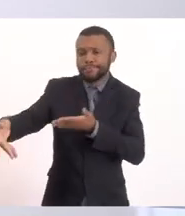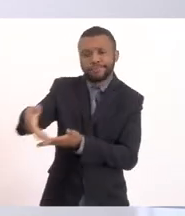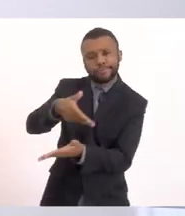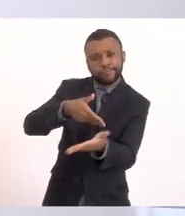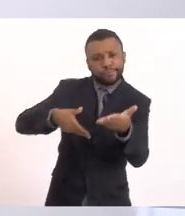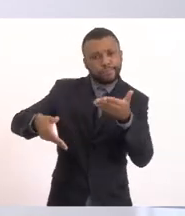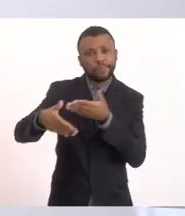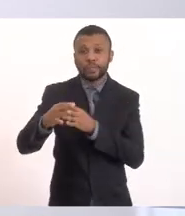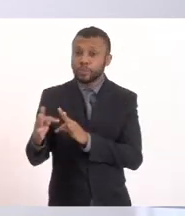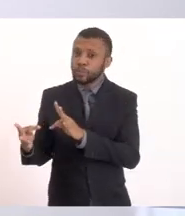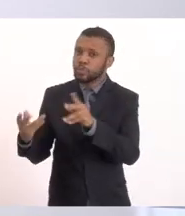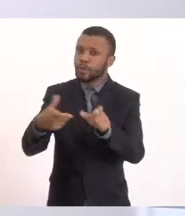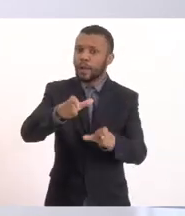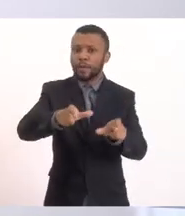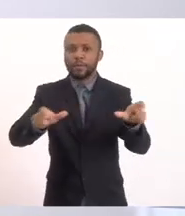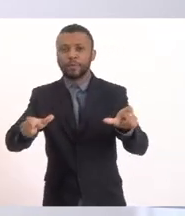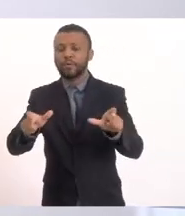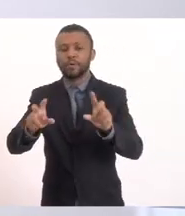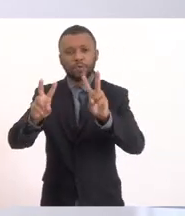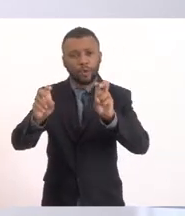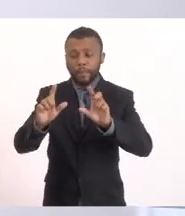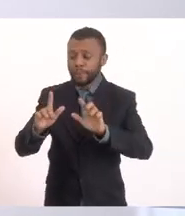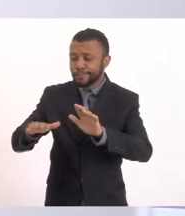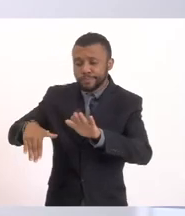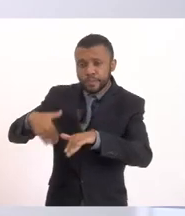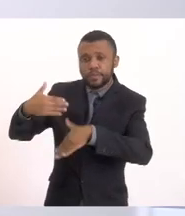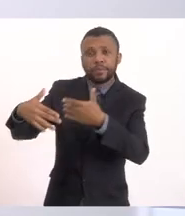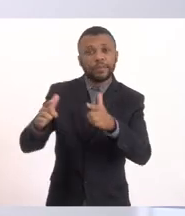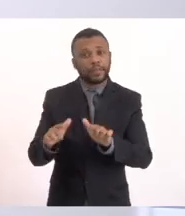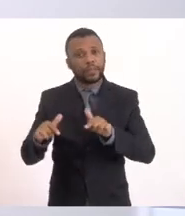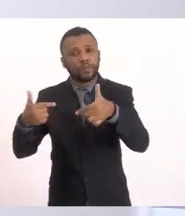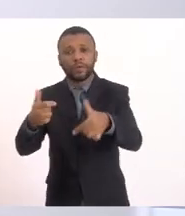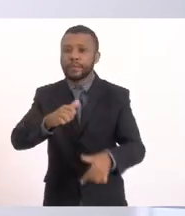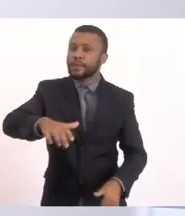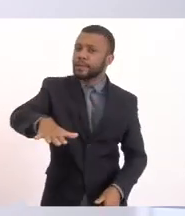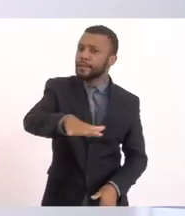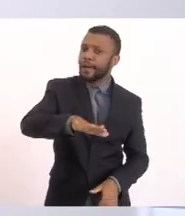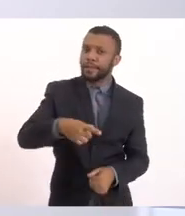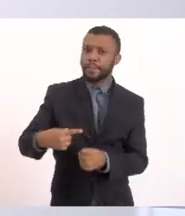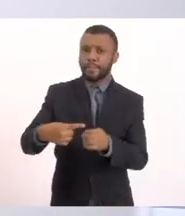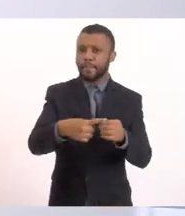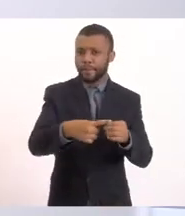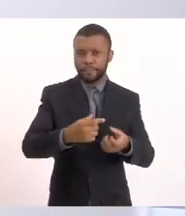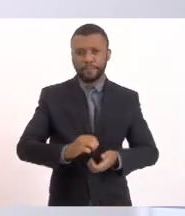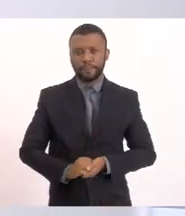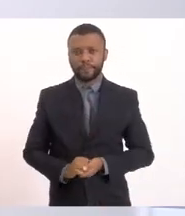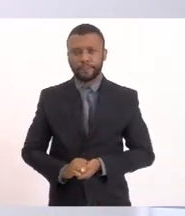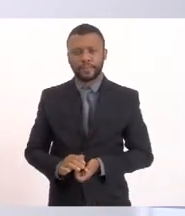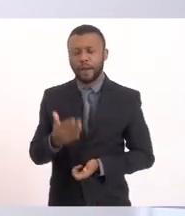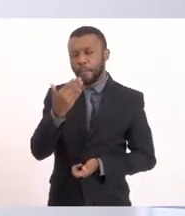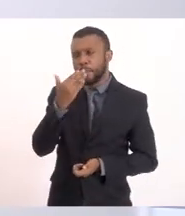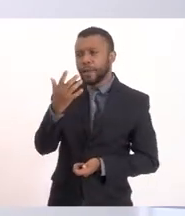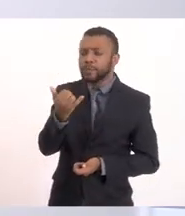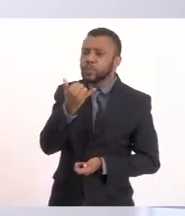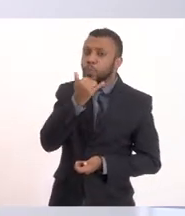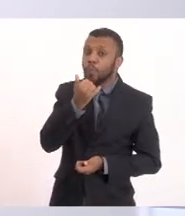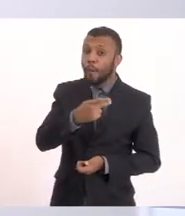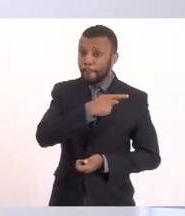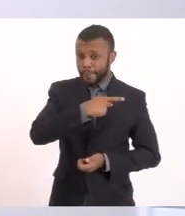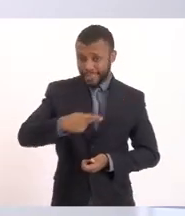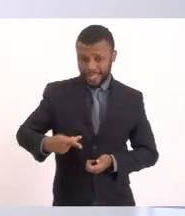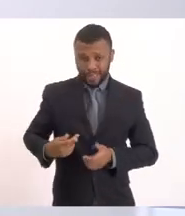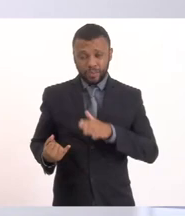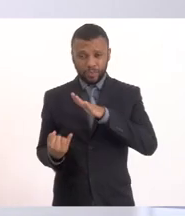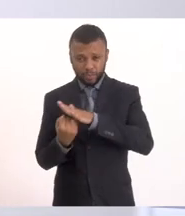o desenvolvimento das ações ali na região. Peço desculpas. O presidente do INEA, ele estaria aqui